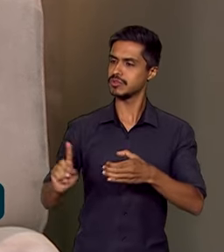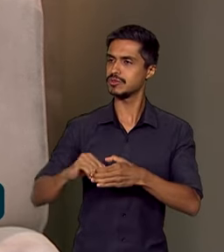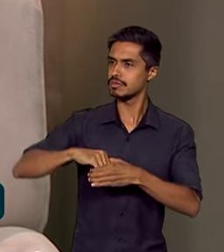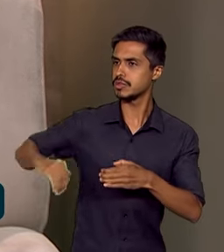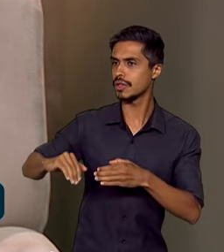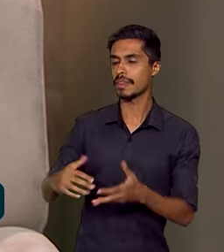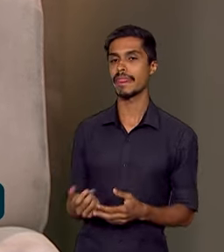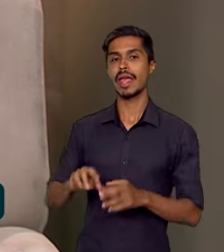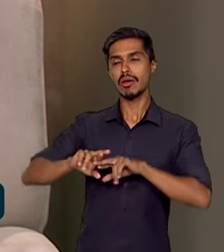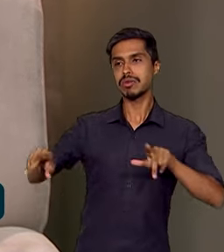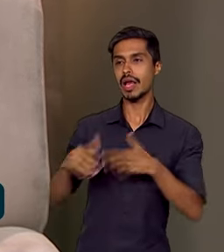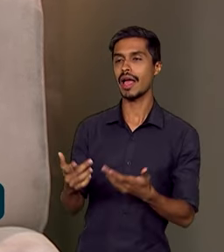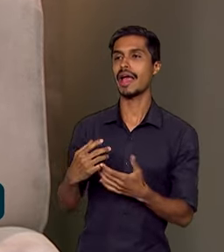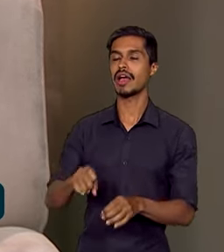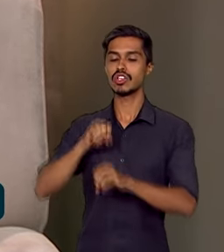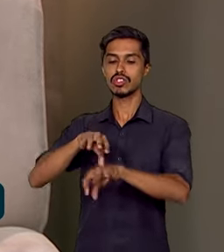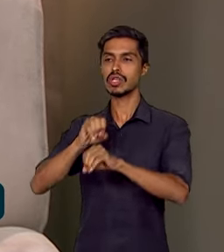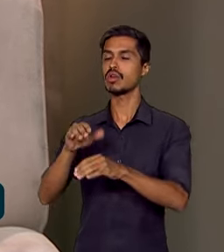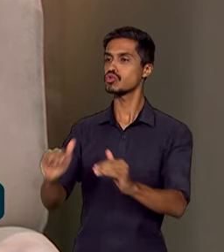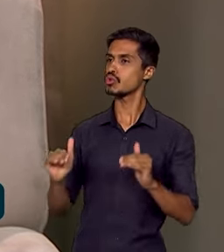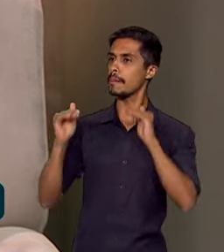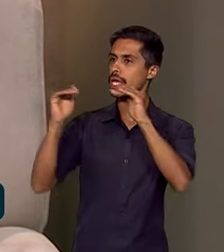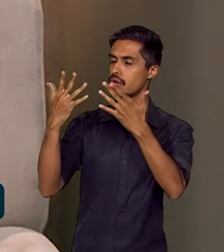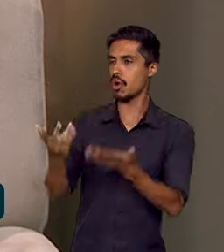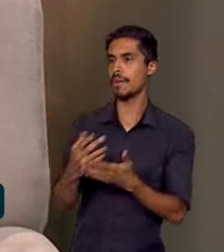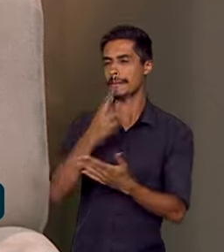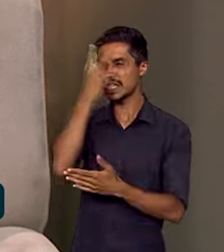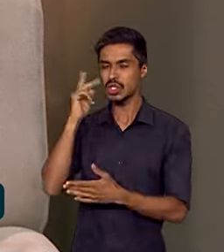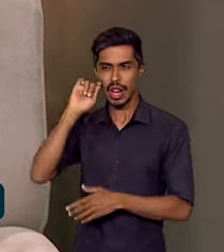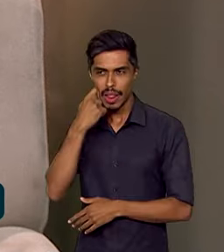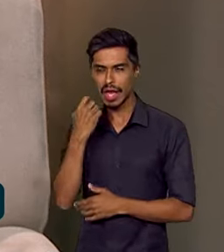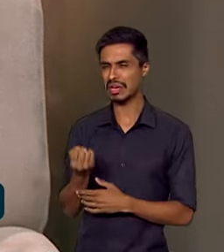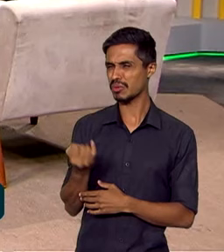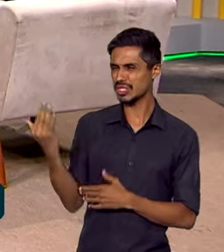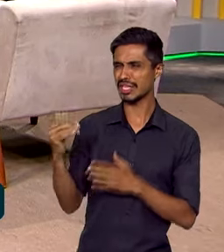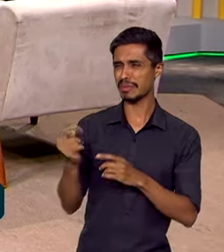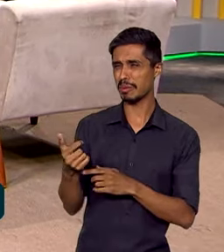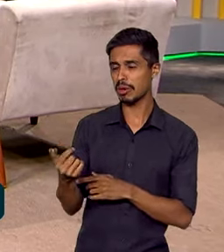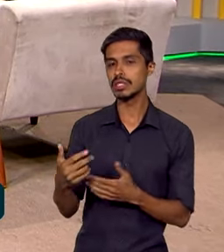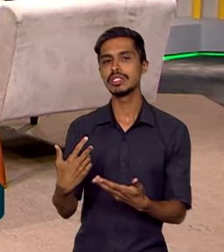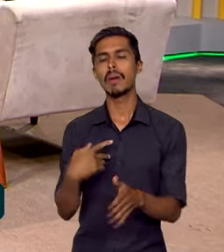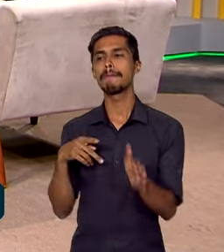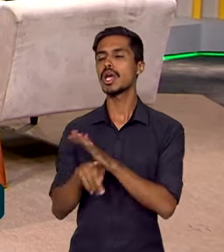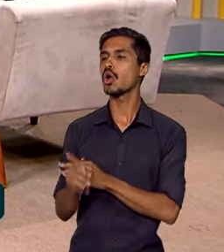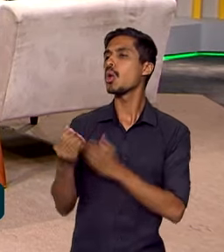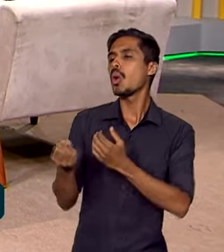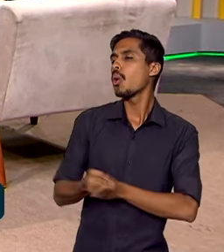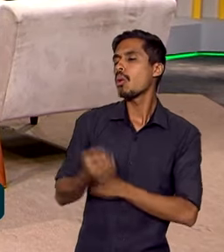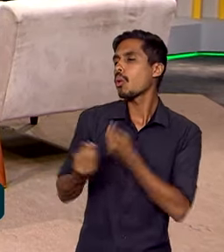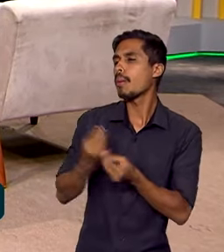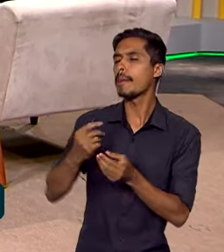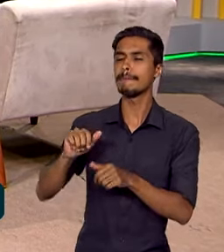a desigualdade de acesso à educação superior para pessoas negras. Eu lhe pergunto, Marcia, o que é que muda com essa